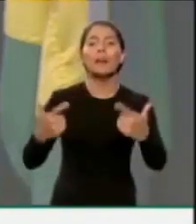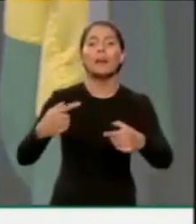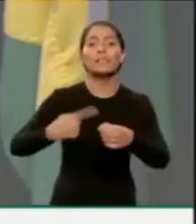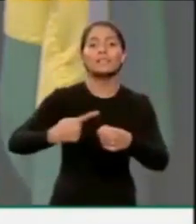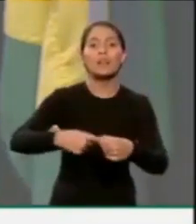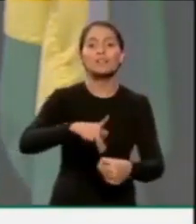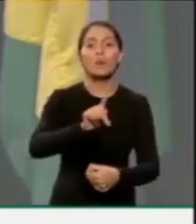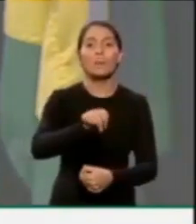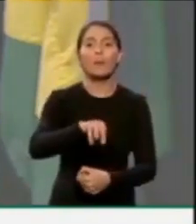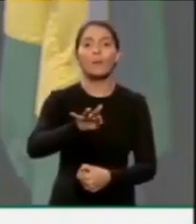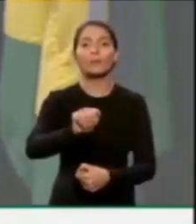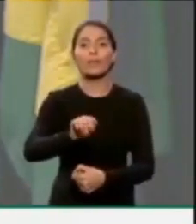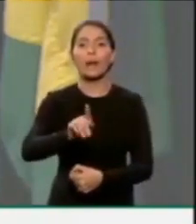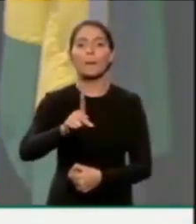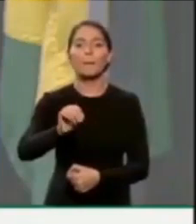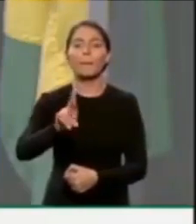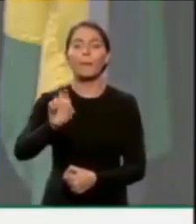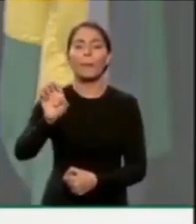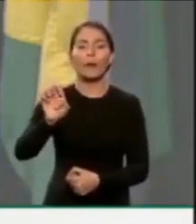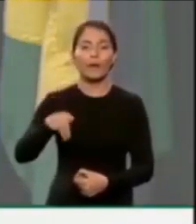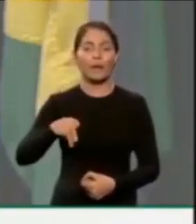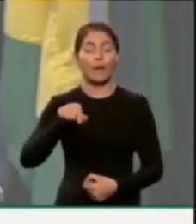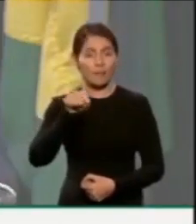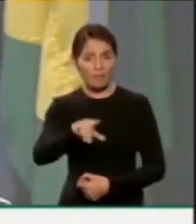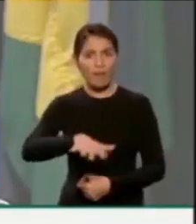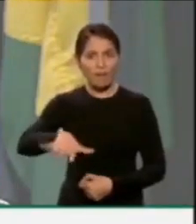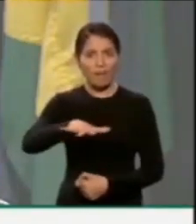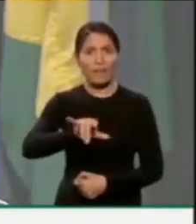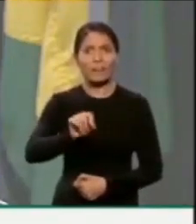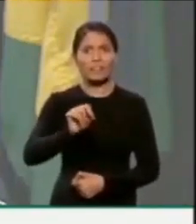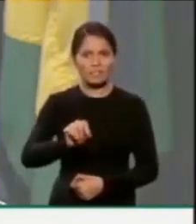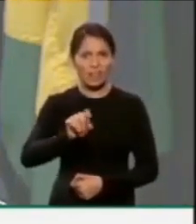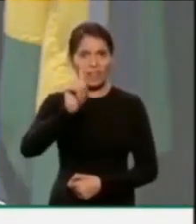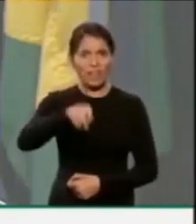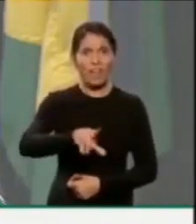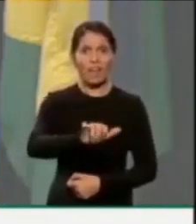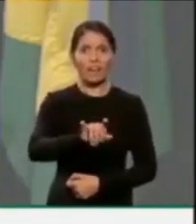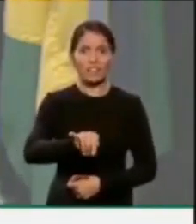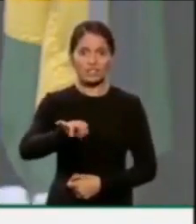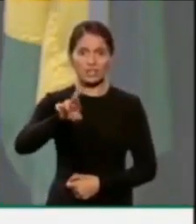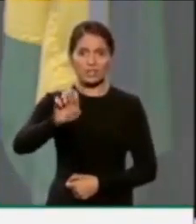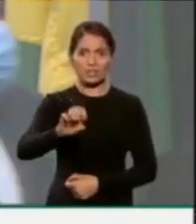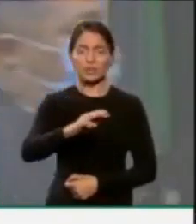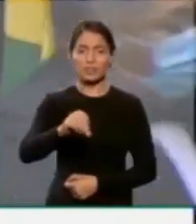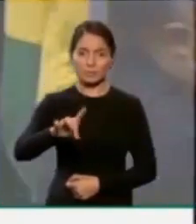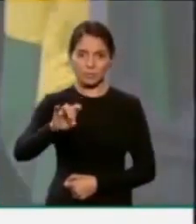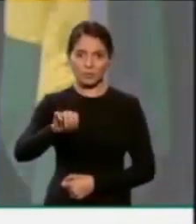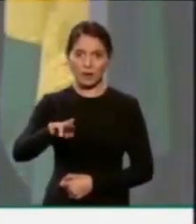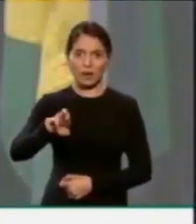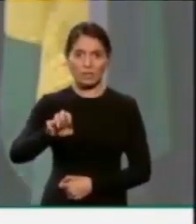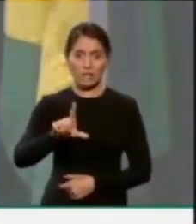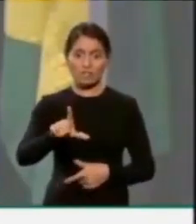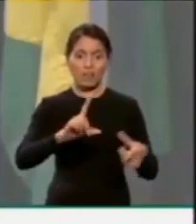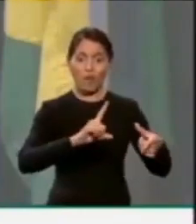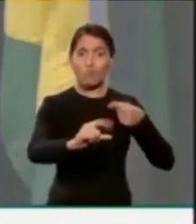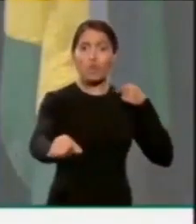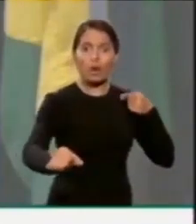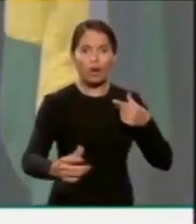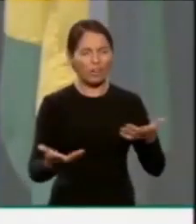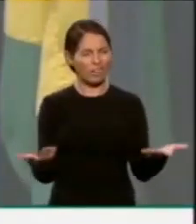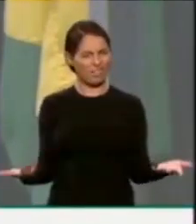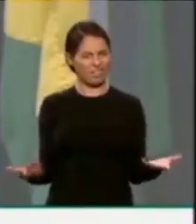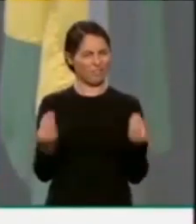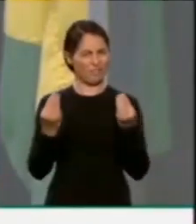Alexandre de Moraes, esse que é o verdadeiro ditador que existe no Brasil, alega que ele estava com risco de fuga. Um verdadeiro